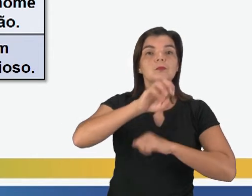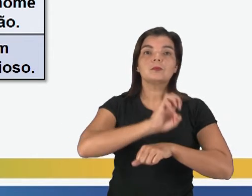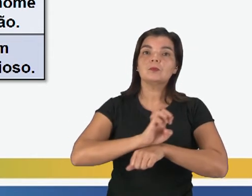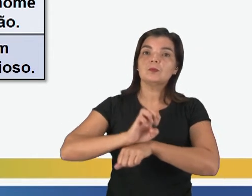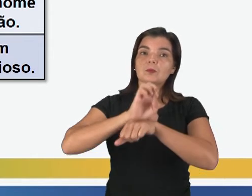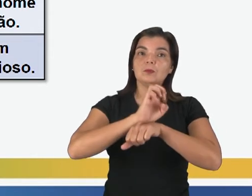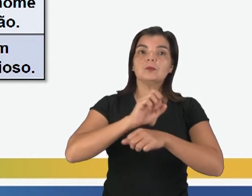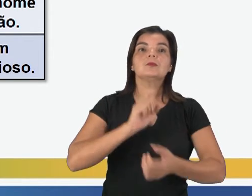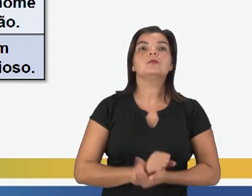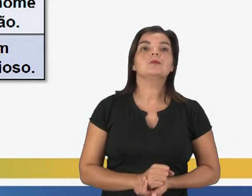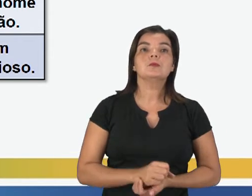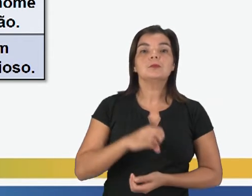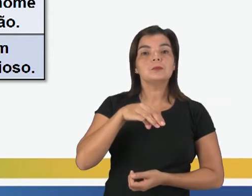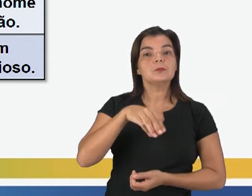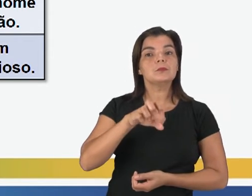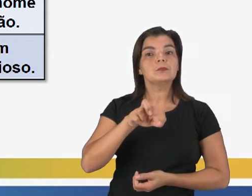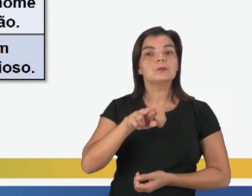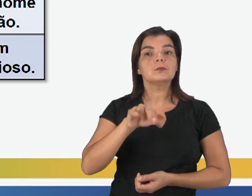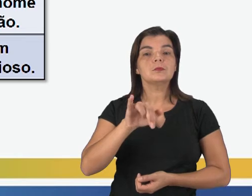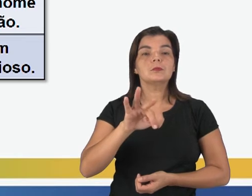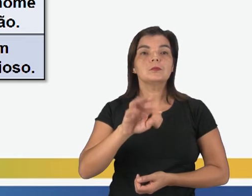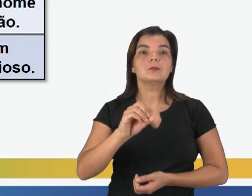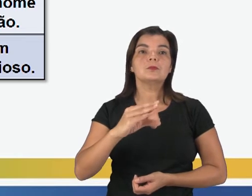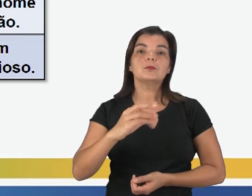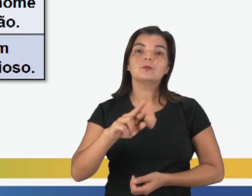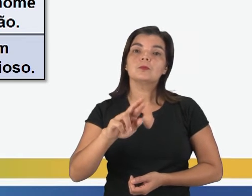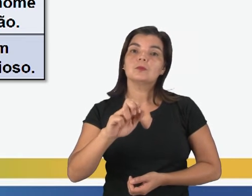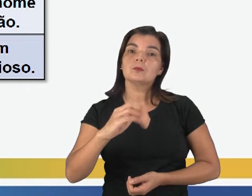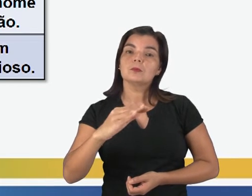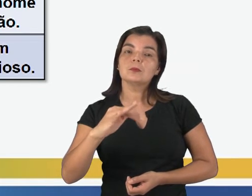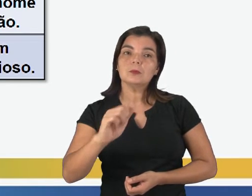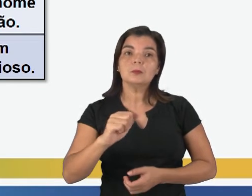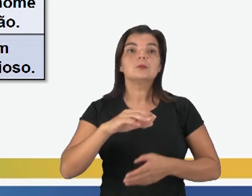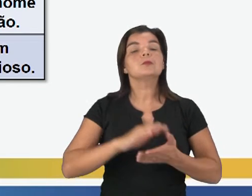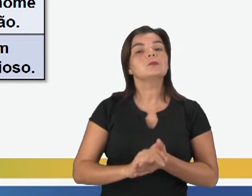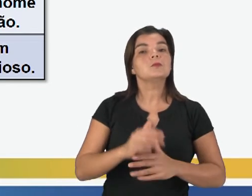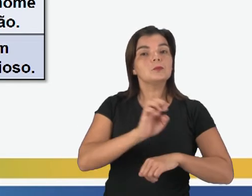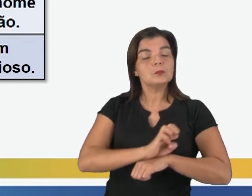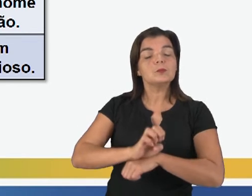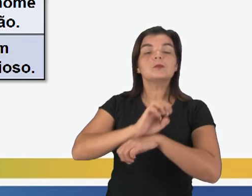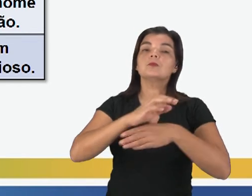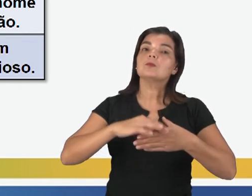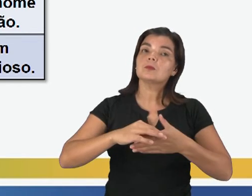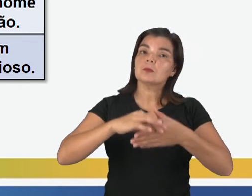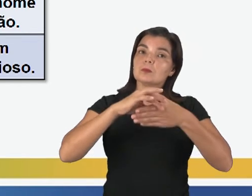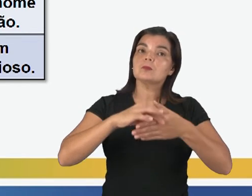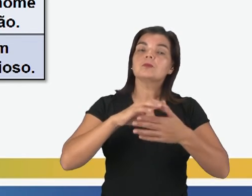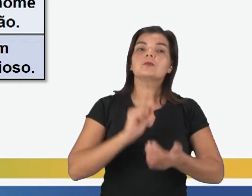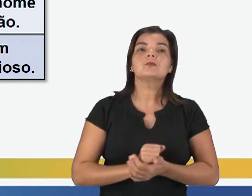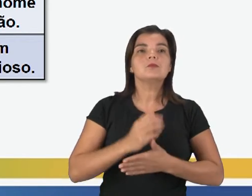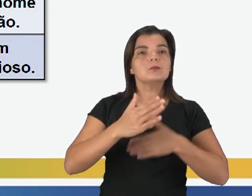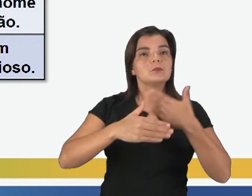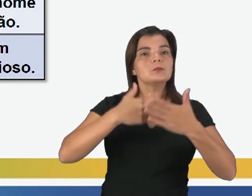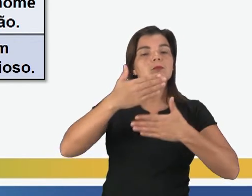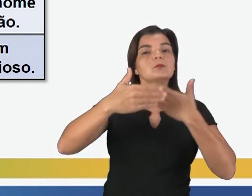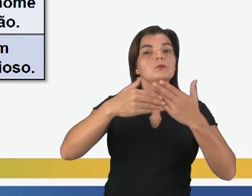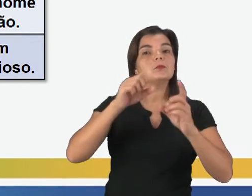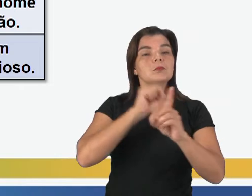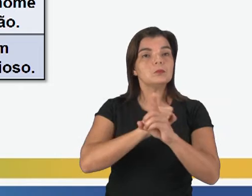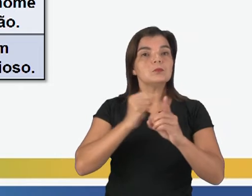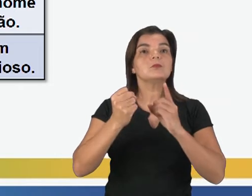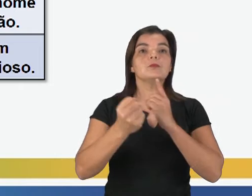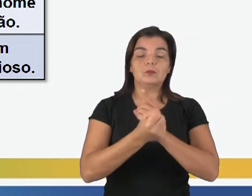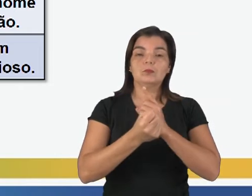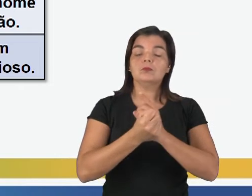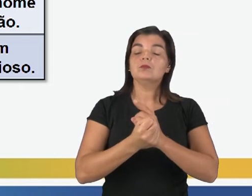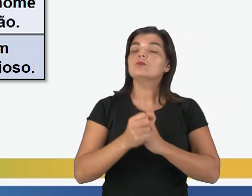Estado. No meritocracia. No Estado, a liderança, a evolução dentro da sociedade,